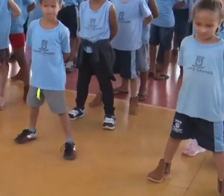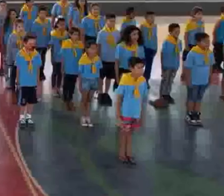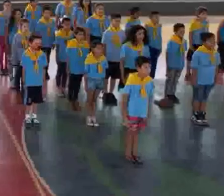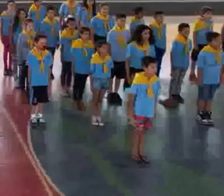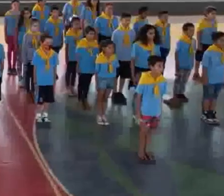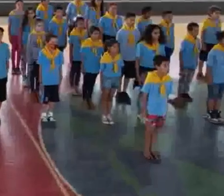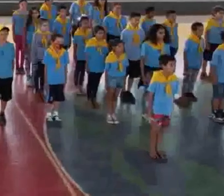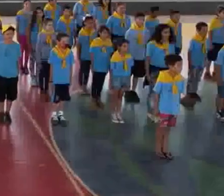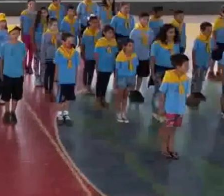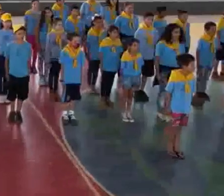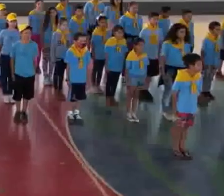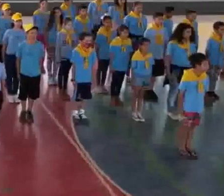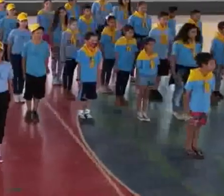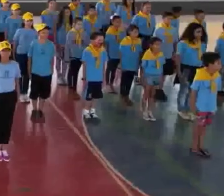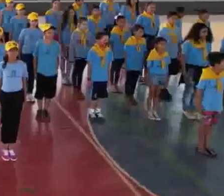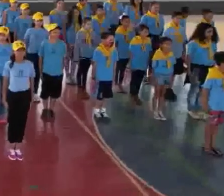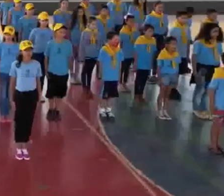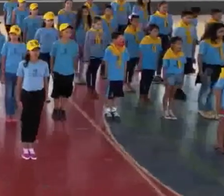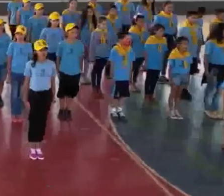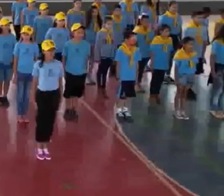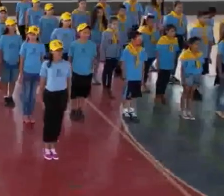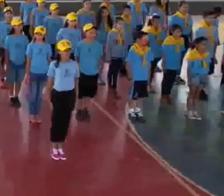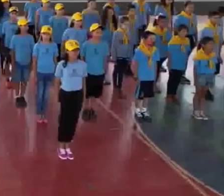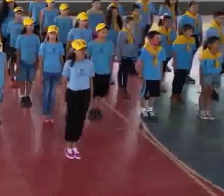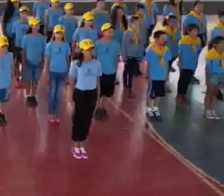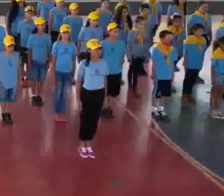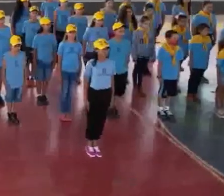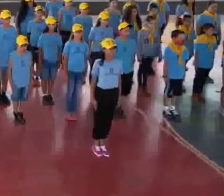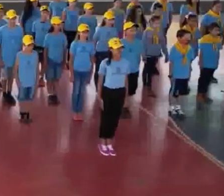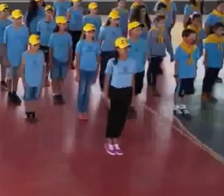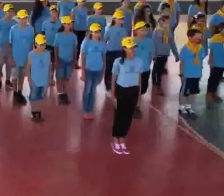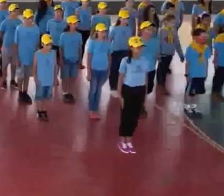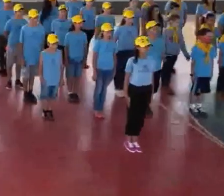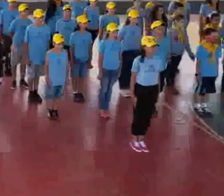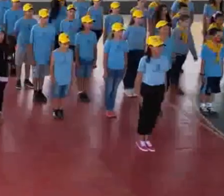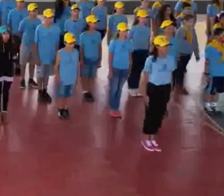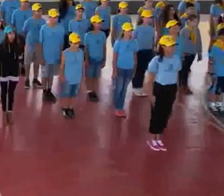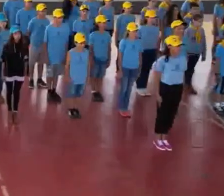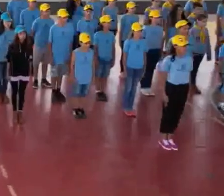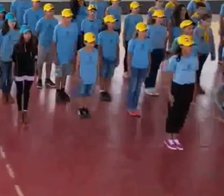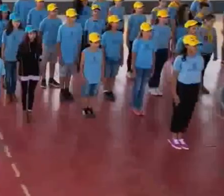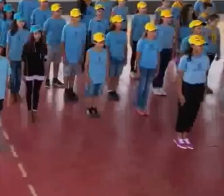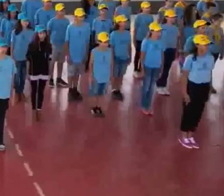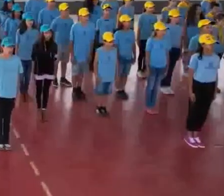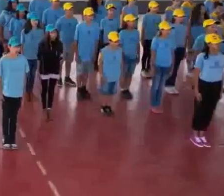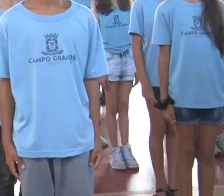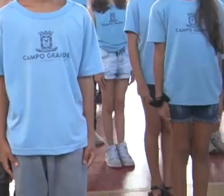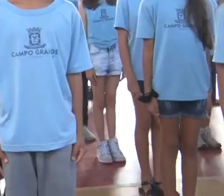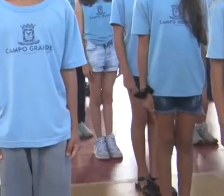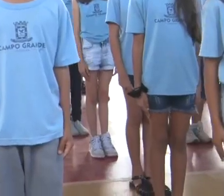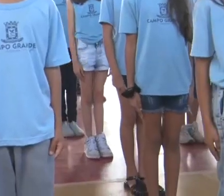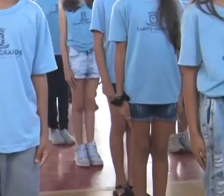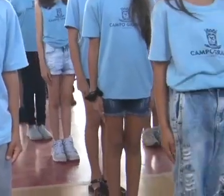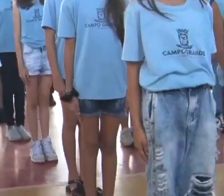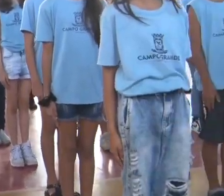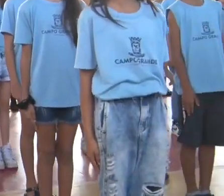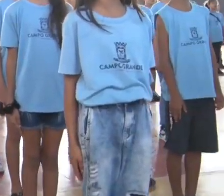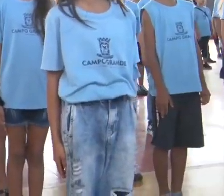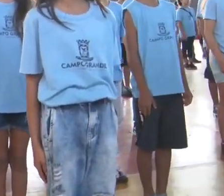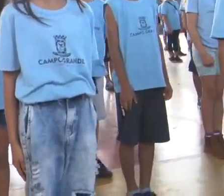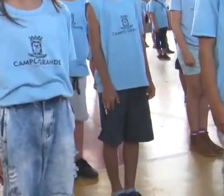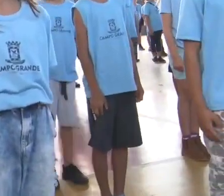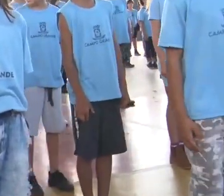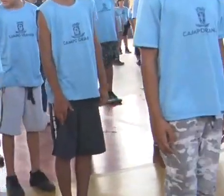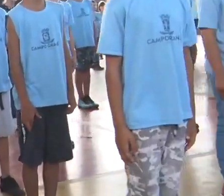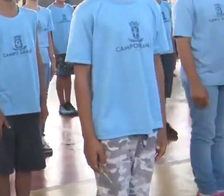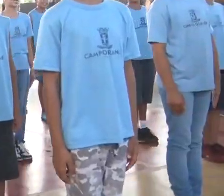E os alunos cantam a capela O hino nacional brasileiro O hino do